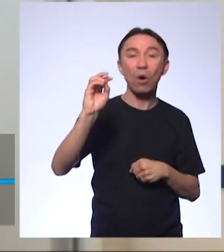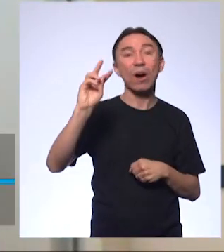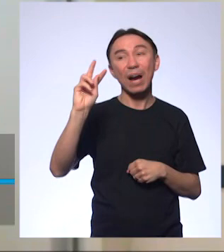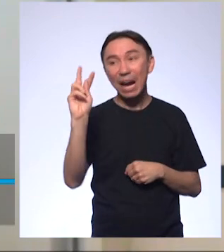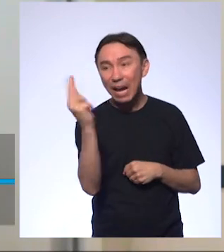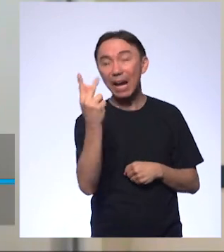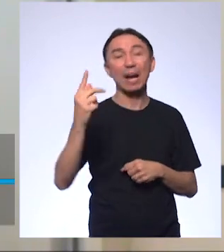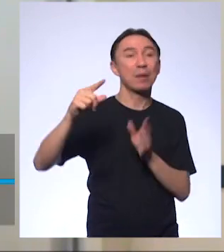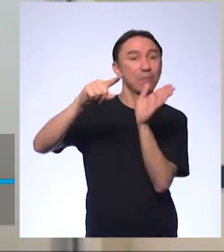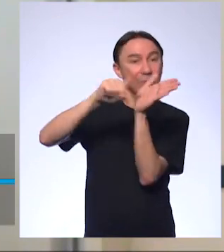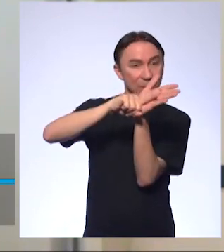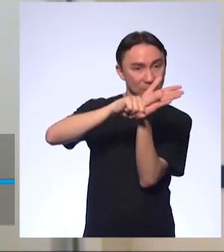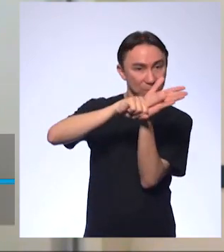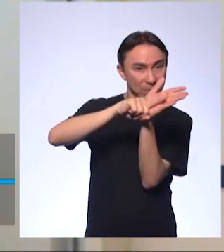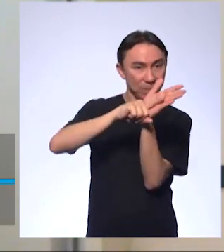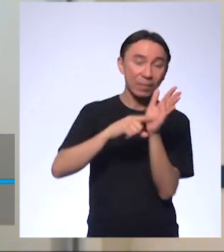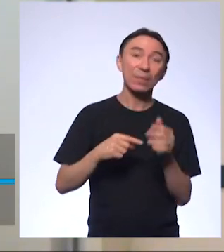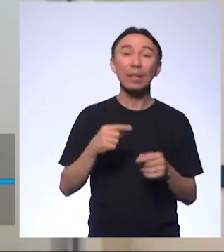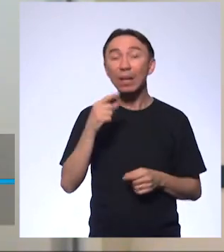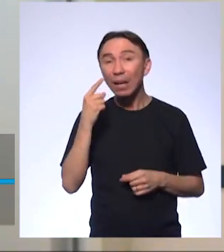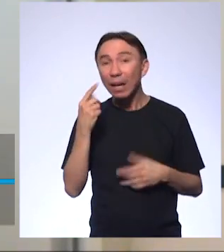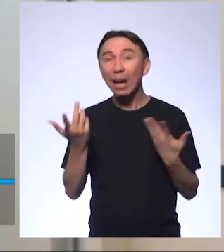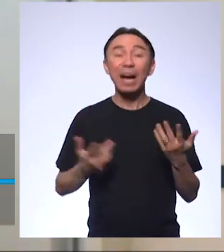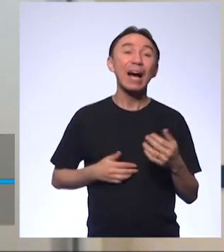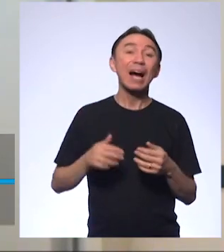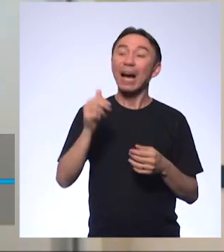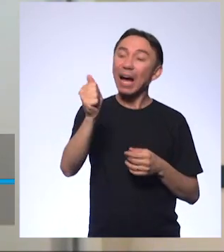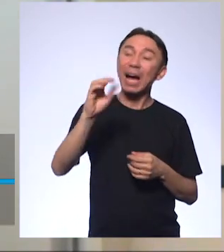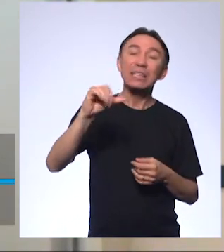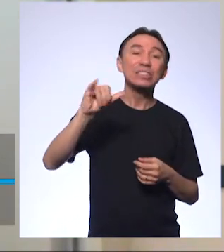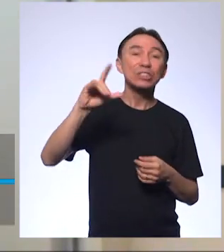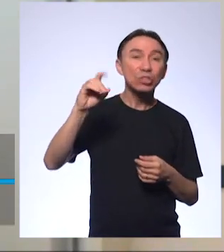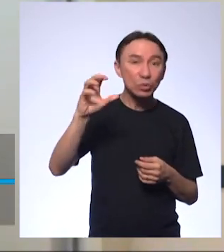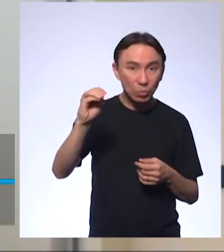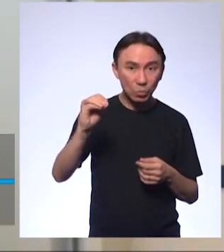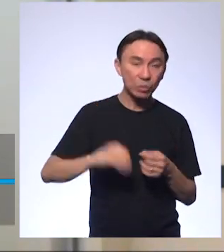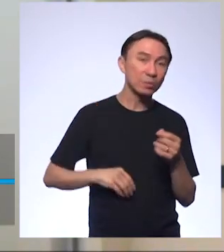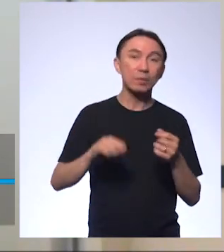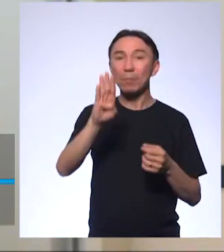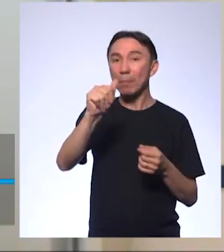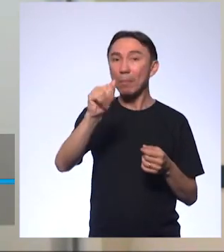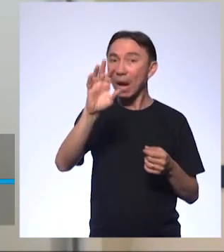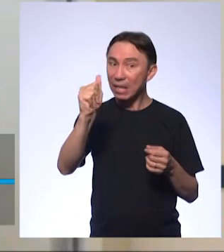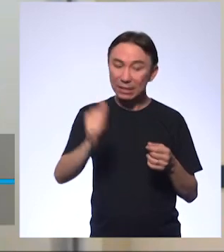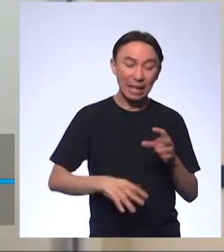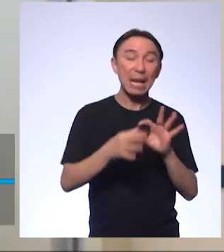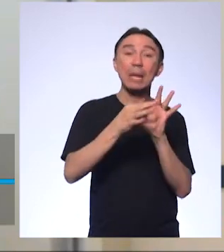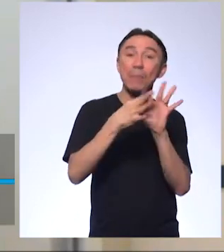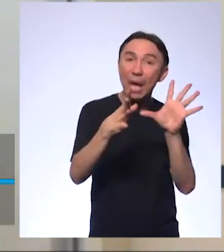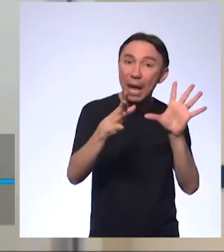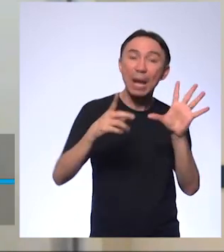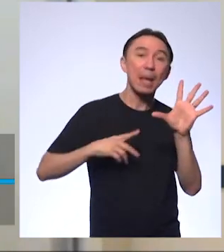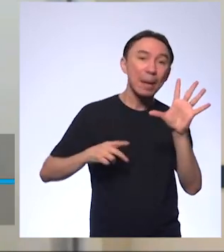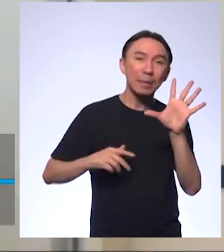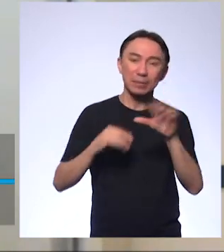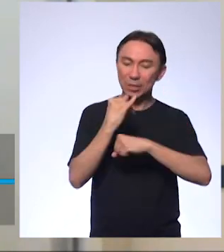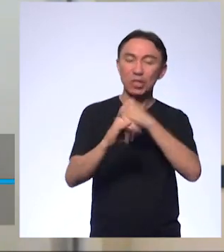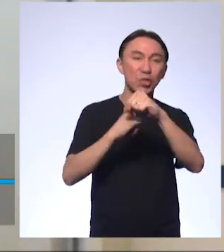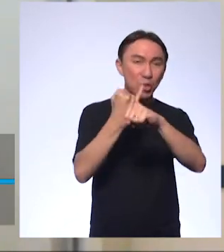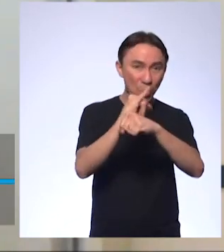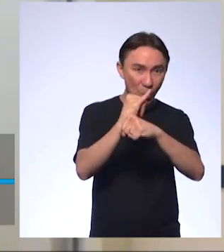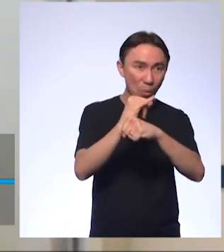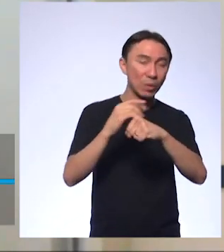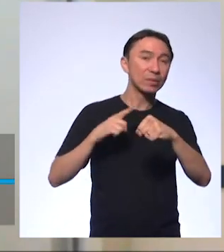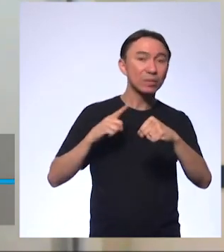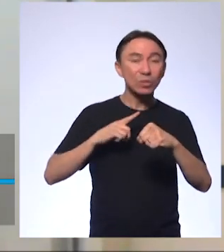ácidos e bases não vão liberar outros íons que não sejam, no caso do ácido, não há como ele liberar outro cátion, que não seja o